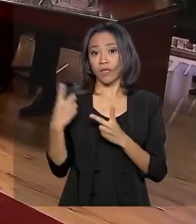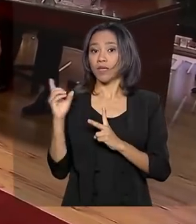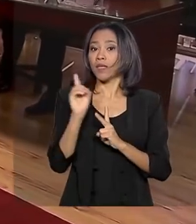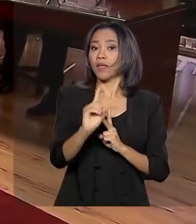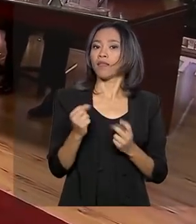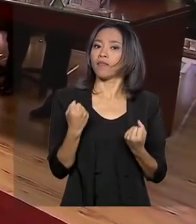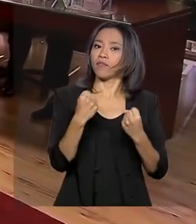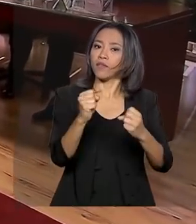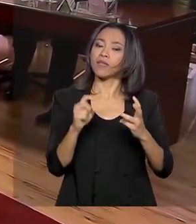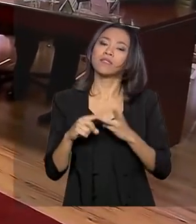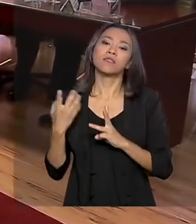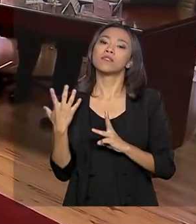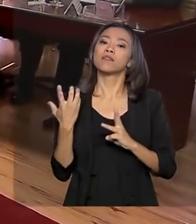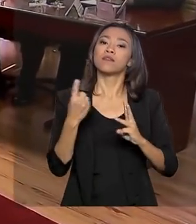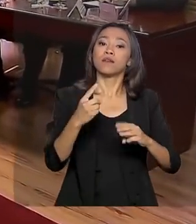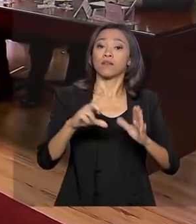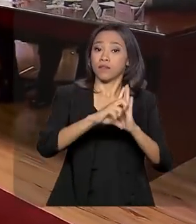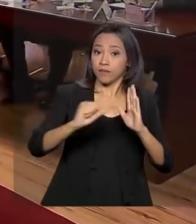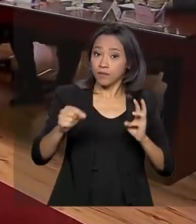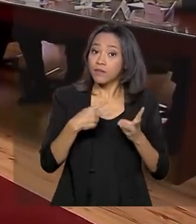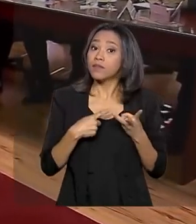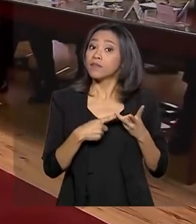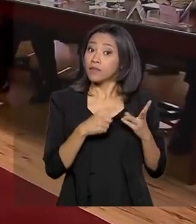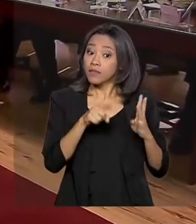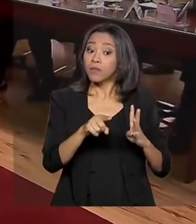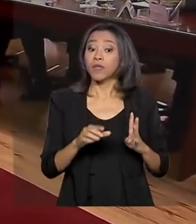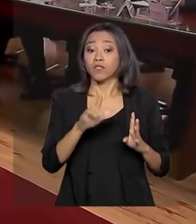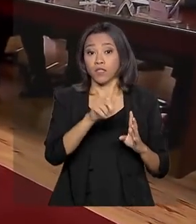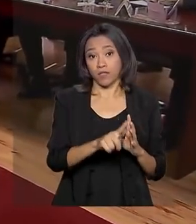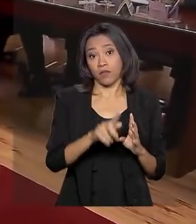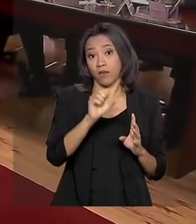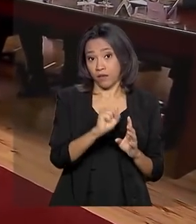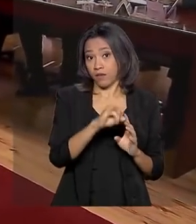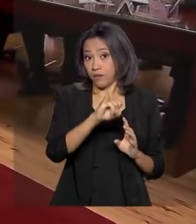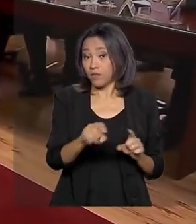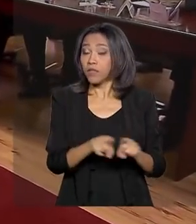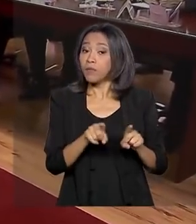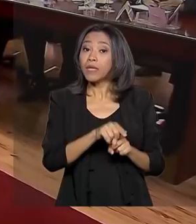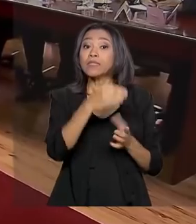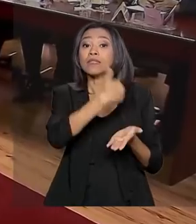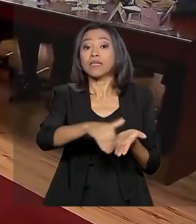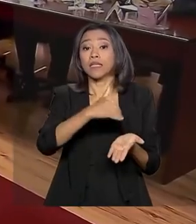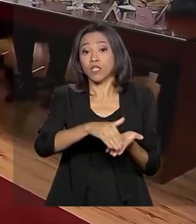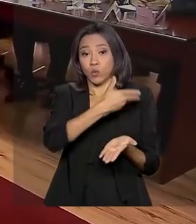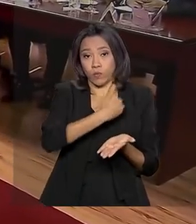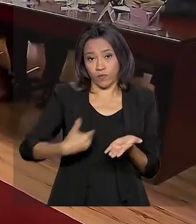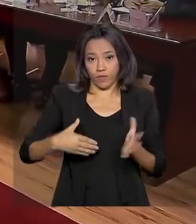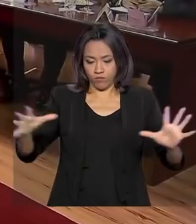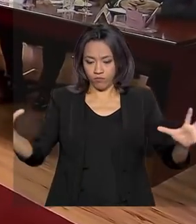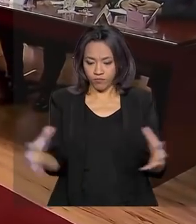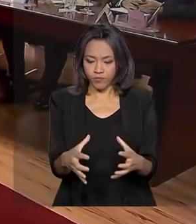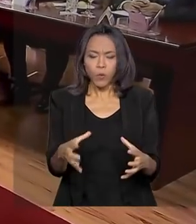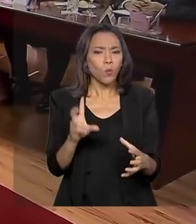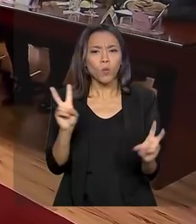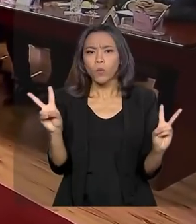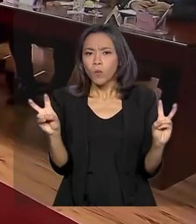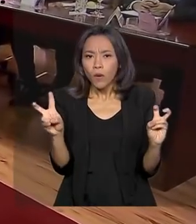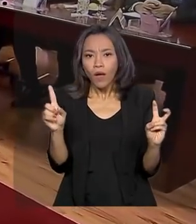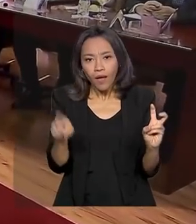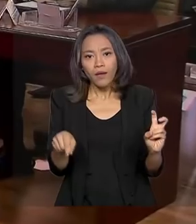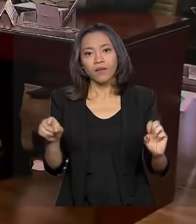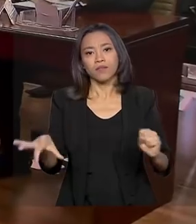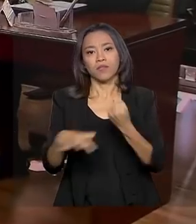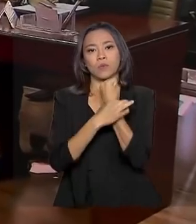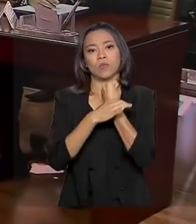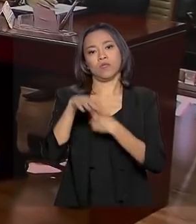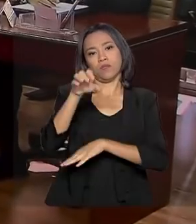Pública, da Casa Civil, do Gabinete de Segurança Institucional e da Secretaria de Governo. E o assunto foi a questão da segurança no Ceará.